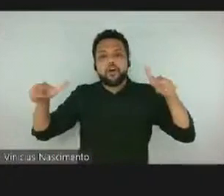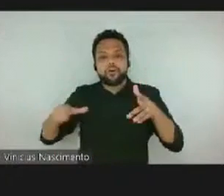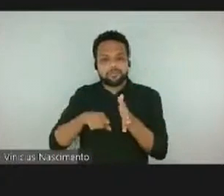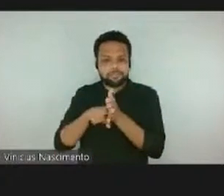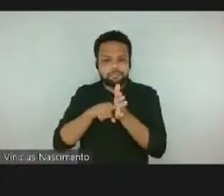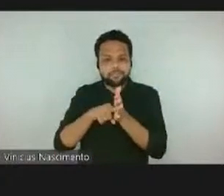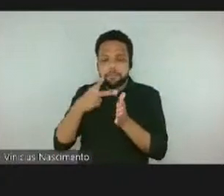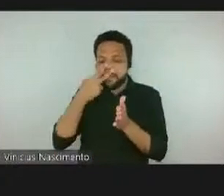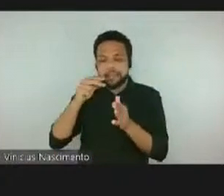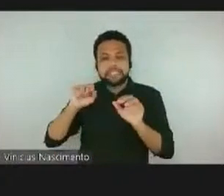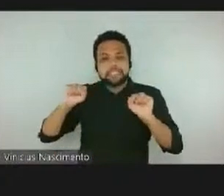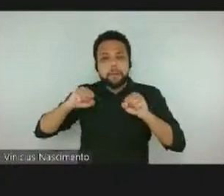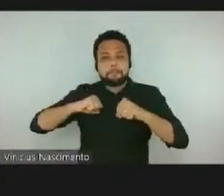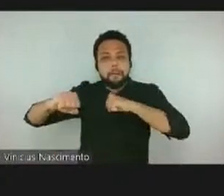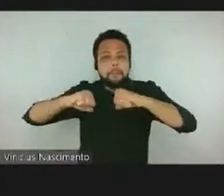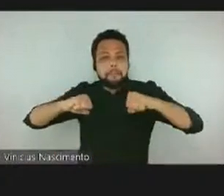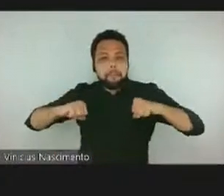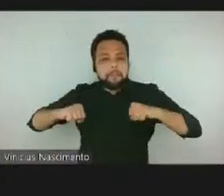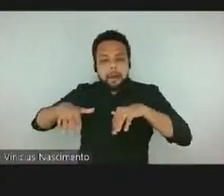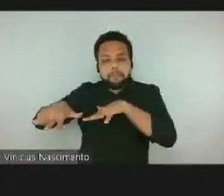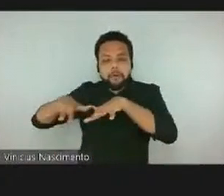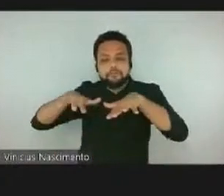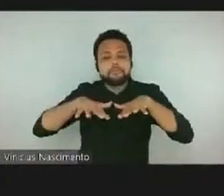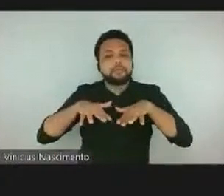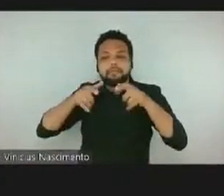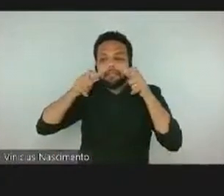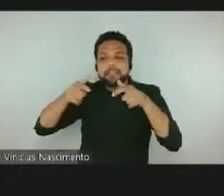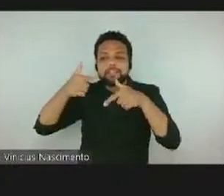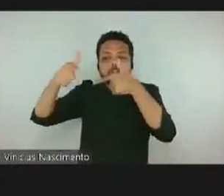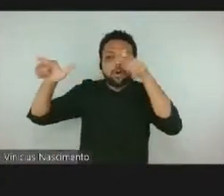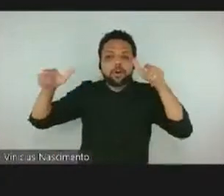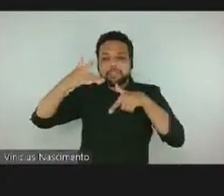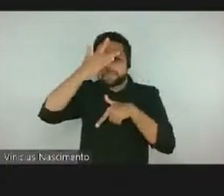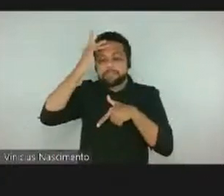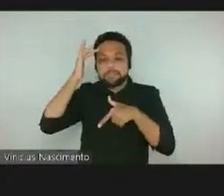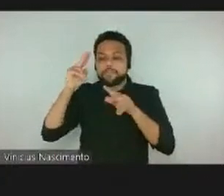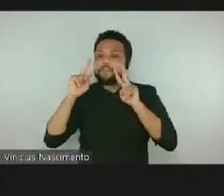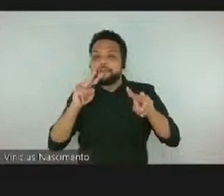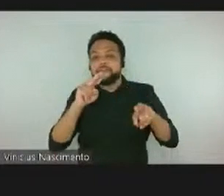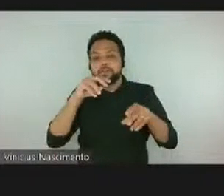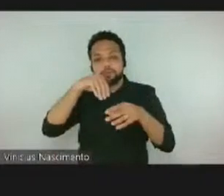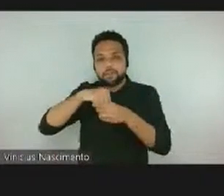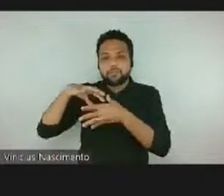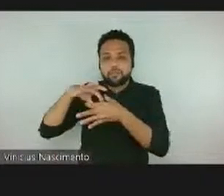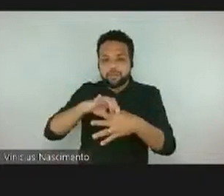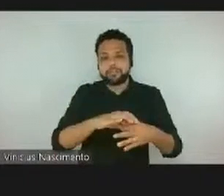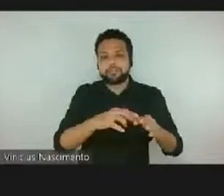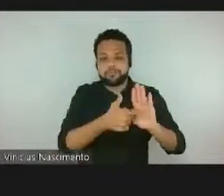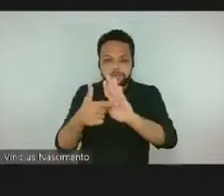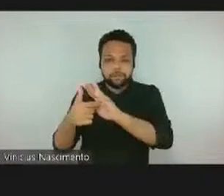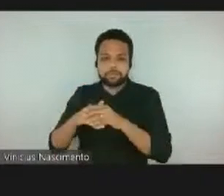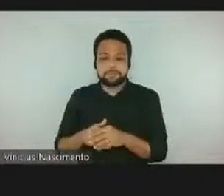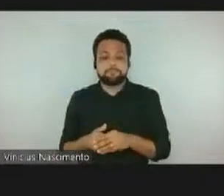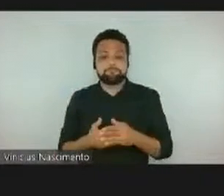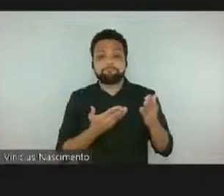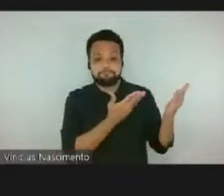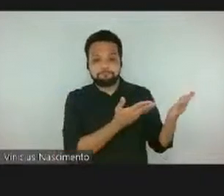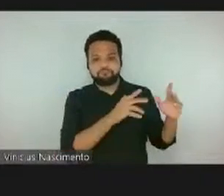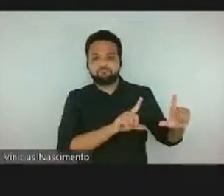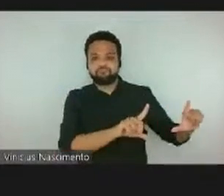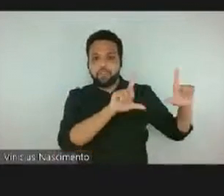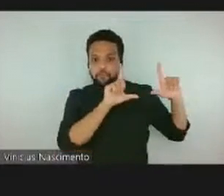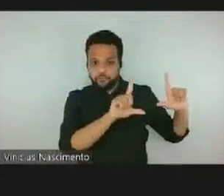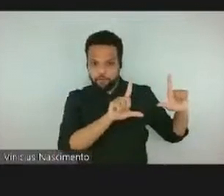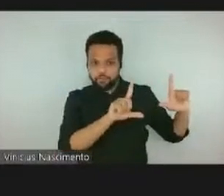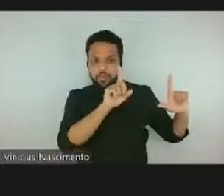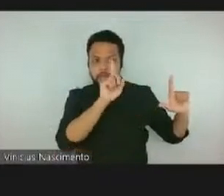interesse por esses trabalhos dos artistas vistos em exposição. Então, aqui a gente tem a foto de uma